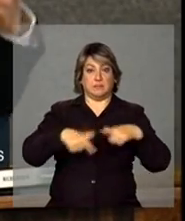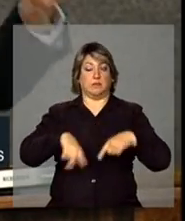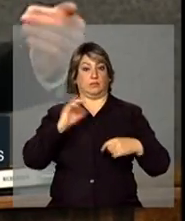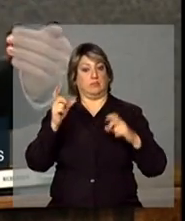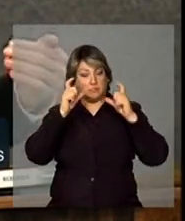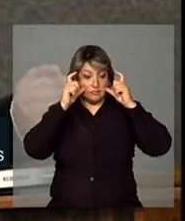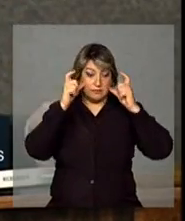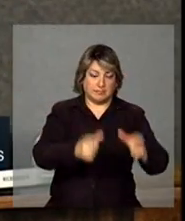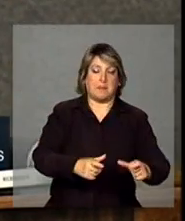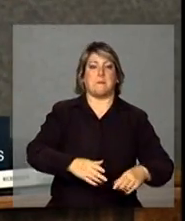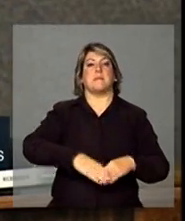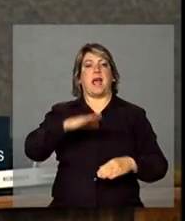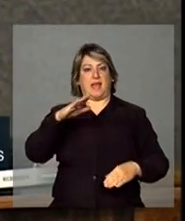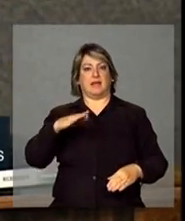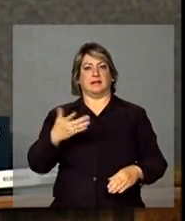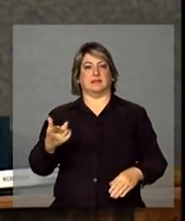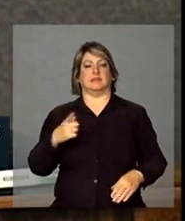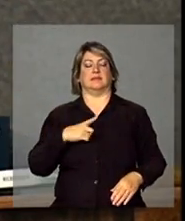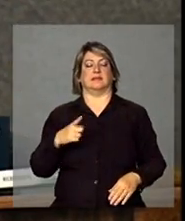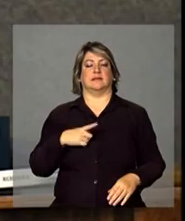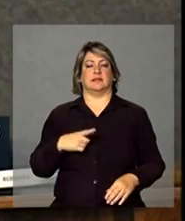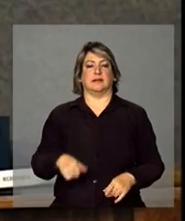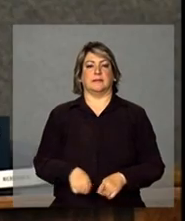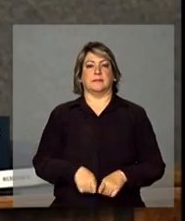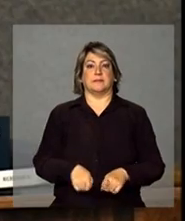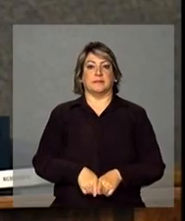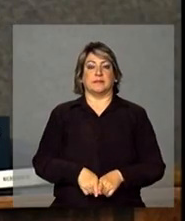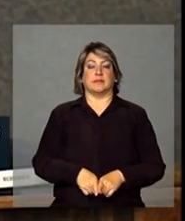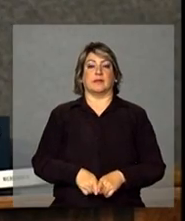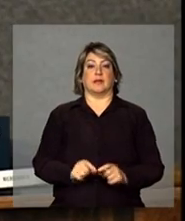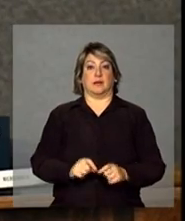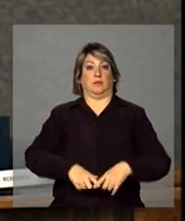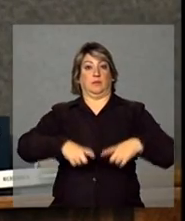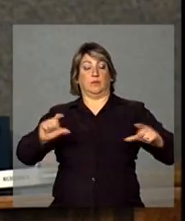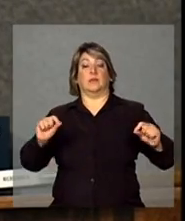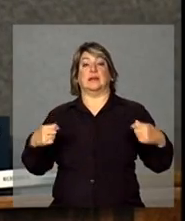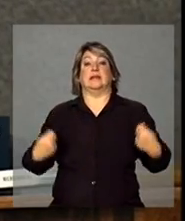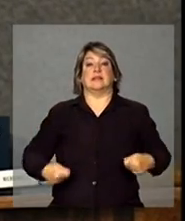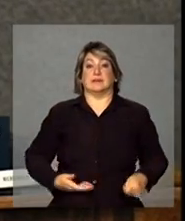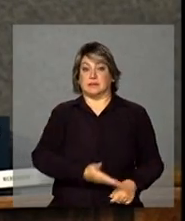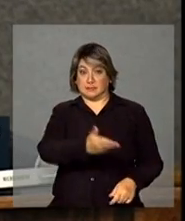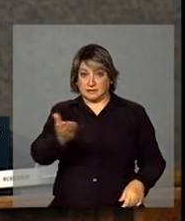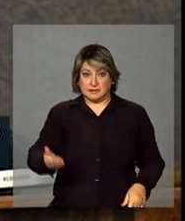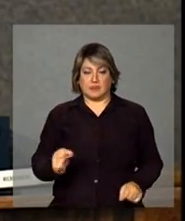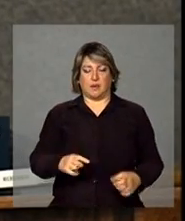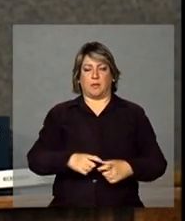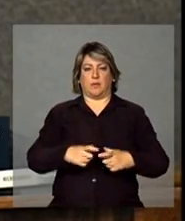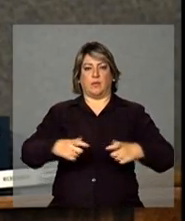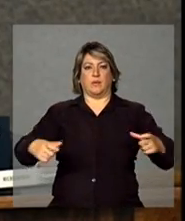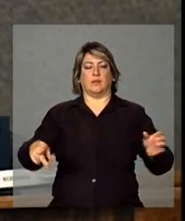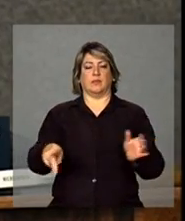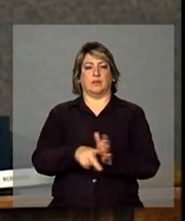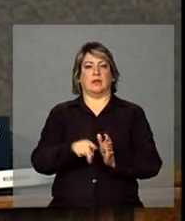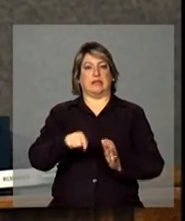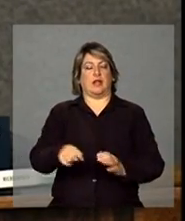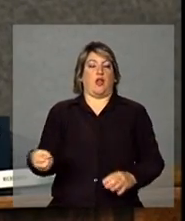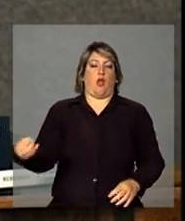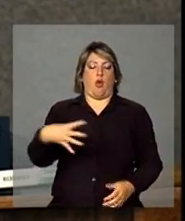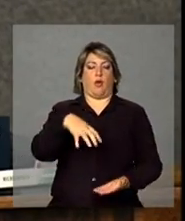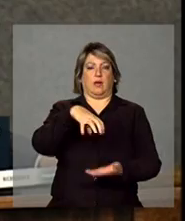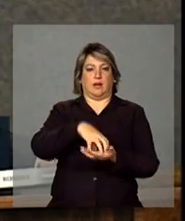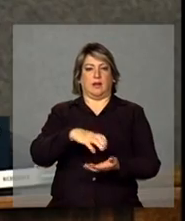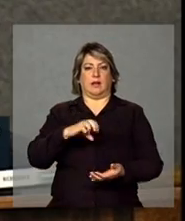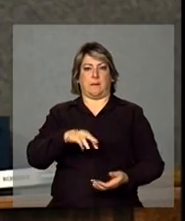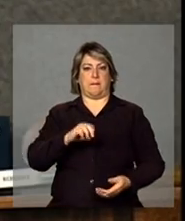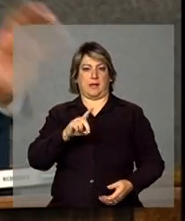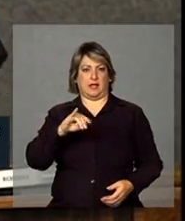nessas atividades de subsistência e aumentou a demanda, que é o próprio crescimento dessa nova classe média.